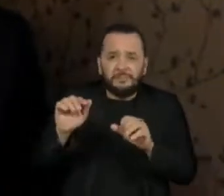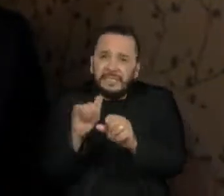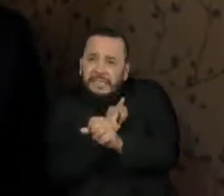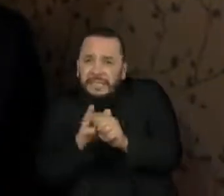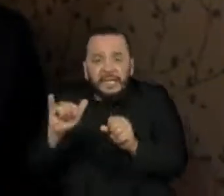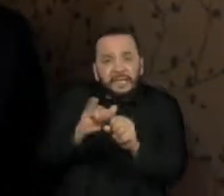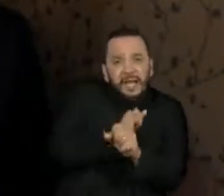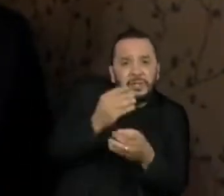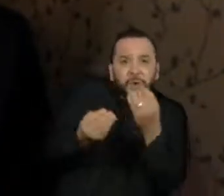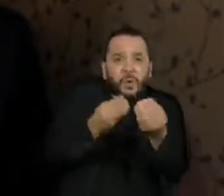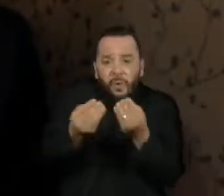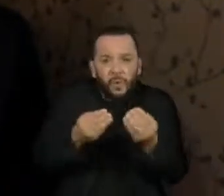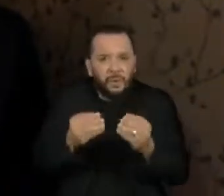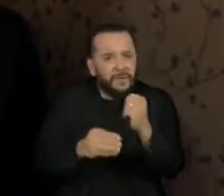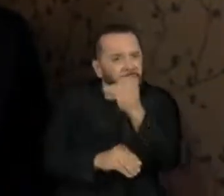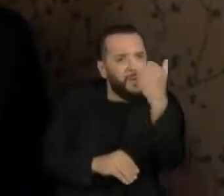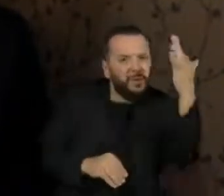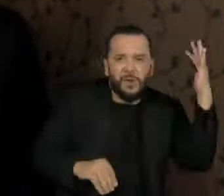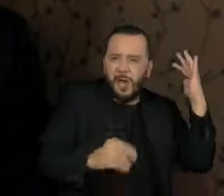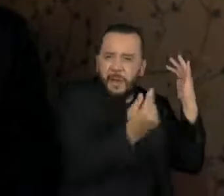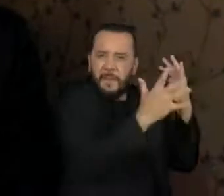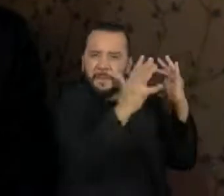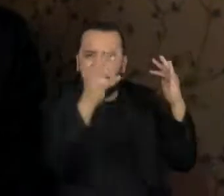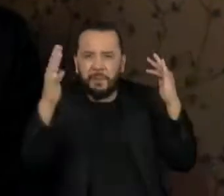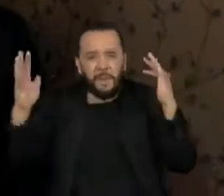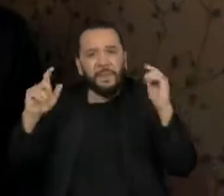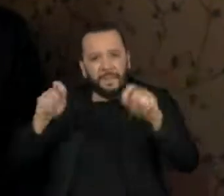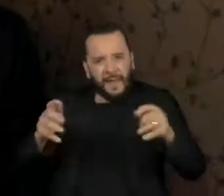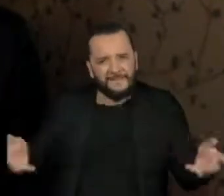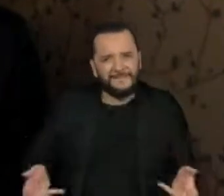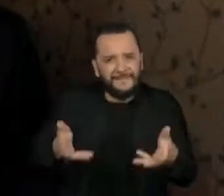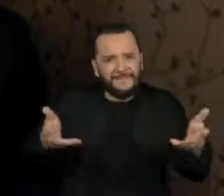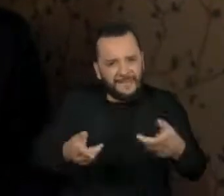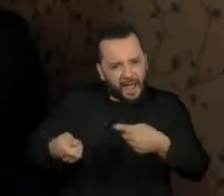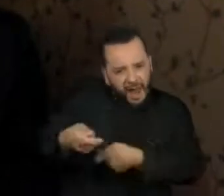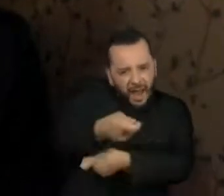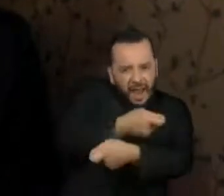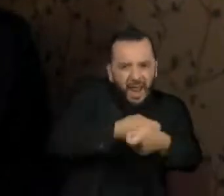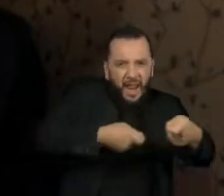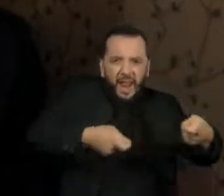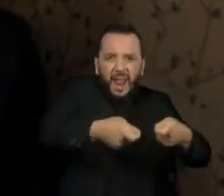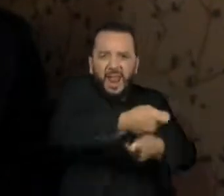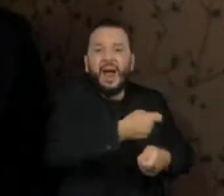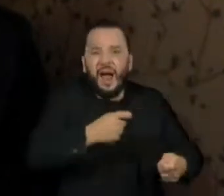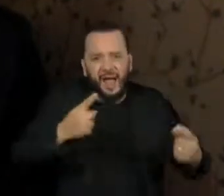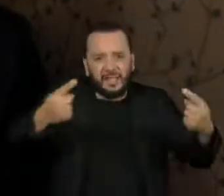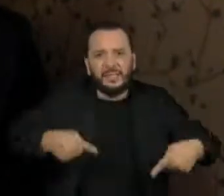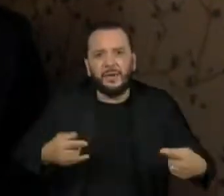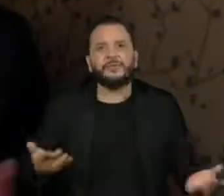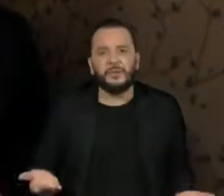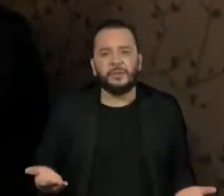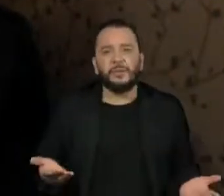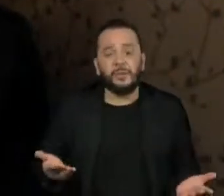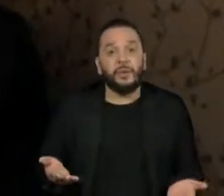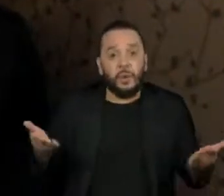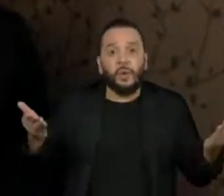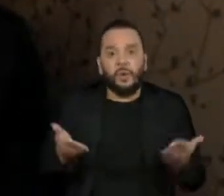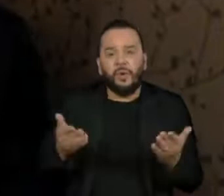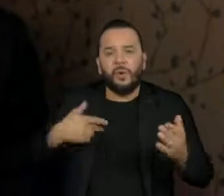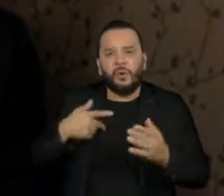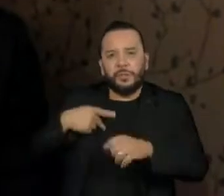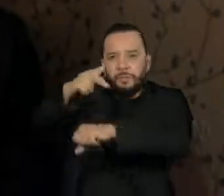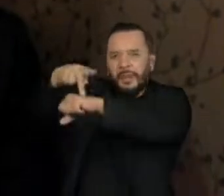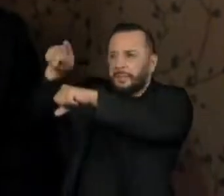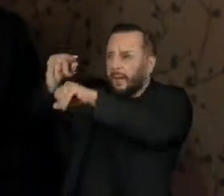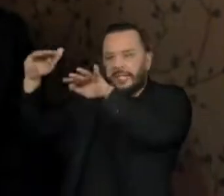alternativas para que a floresta em pé possa gerar riqueza. Esse é o grande desafio do futuro. O mundo olha para